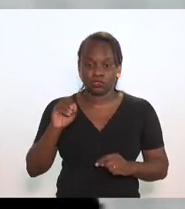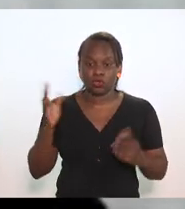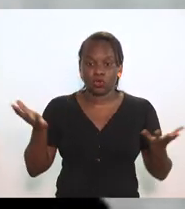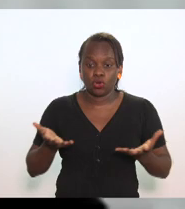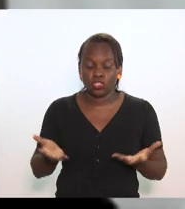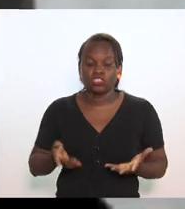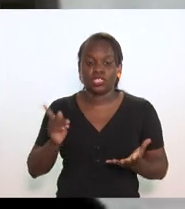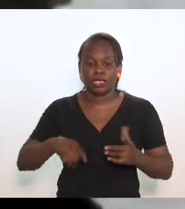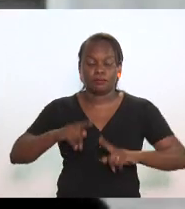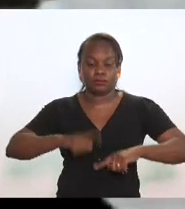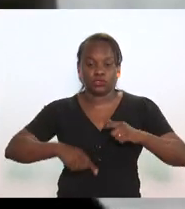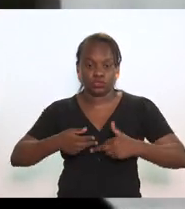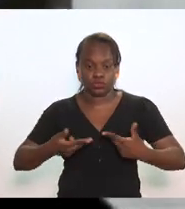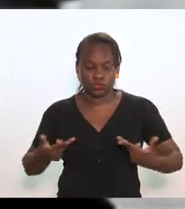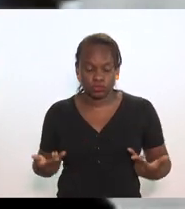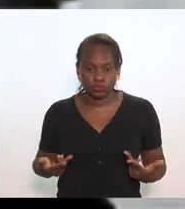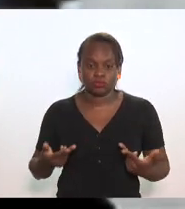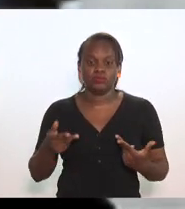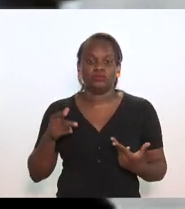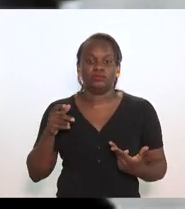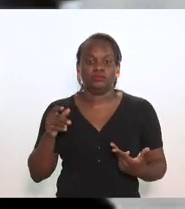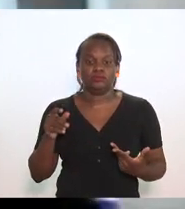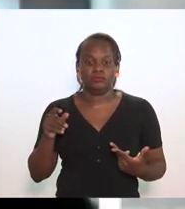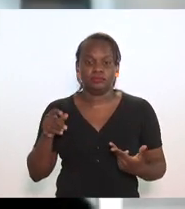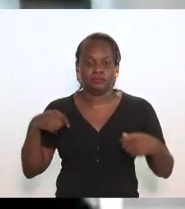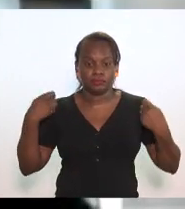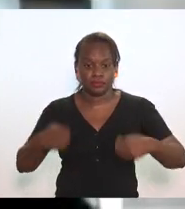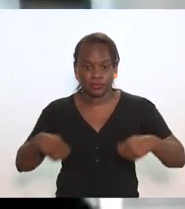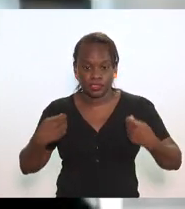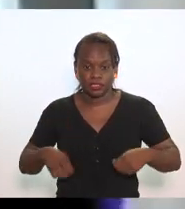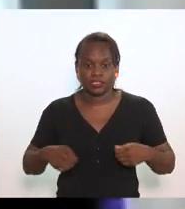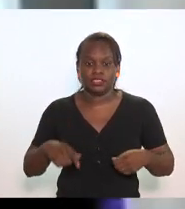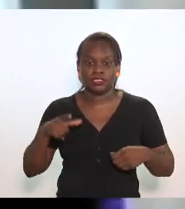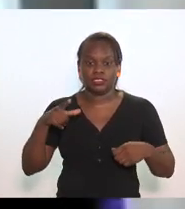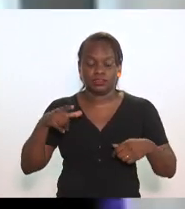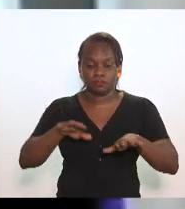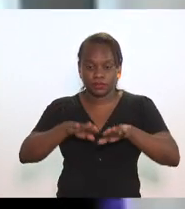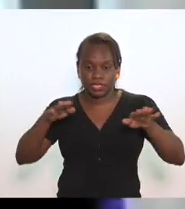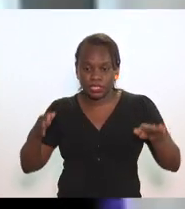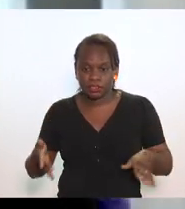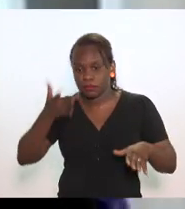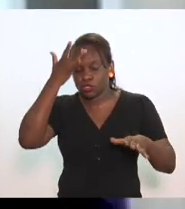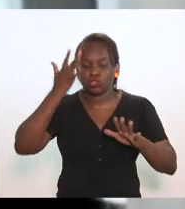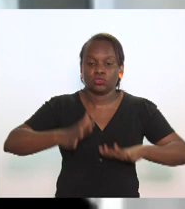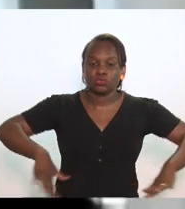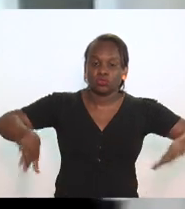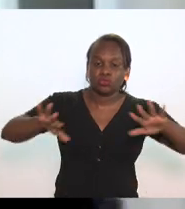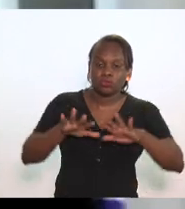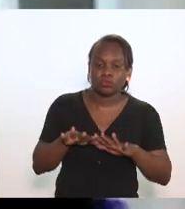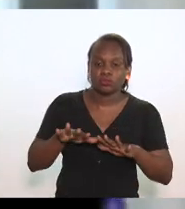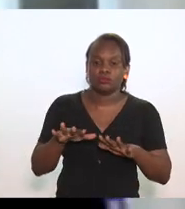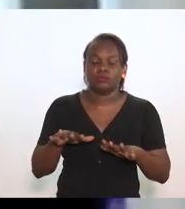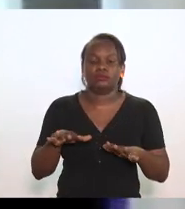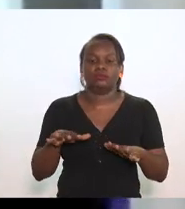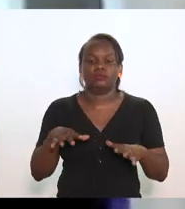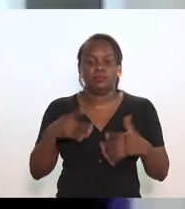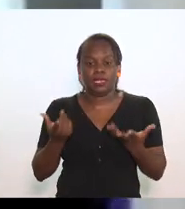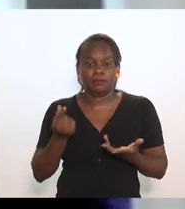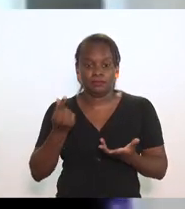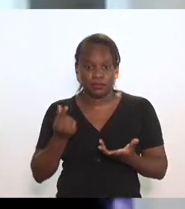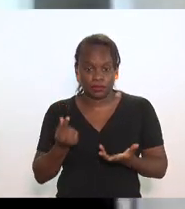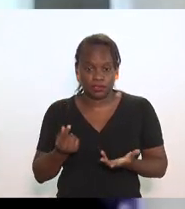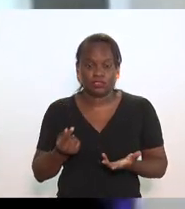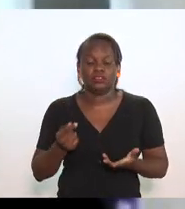produto que tem que estar na mesa do consumidor com preço